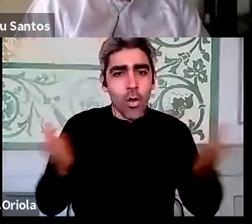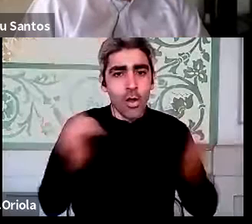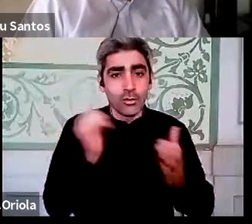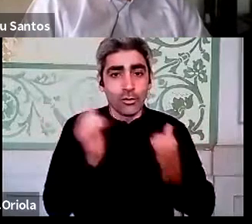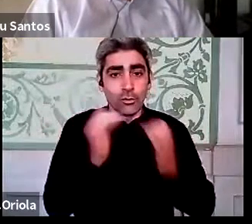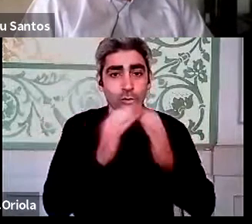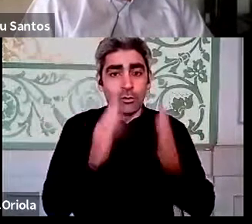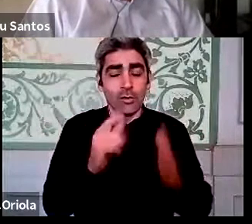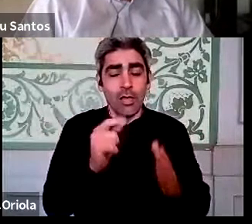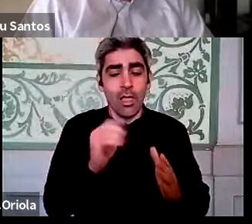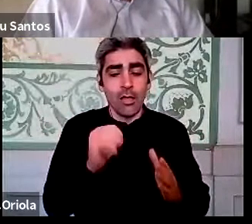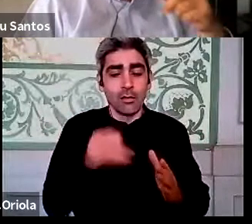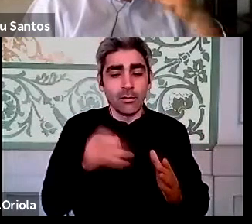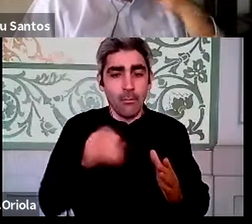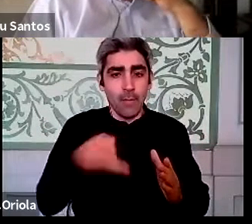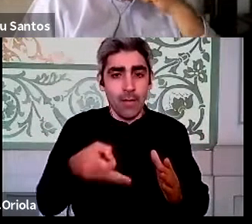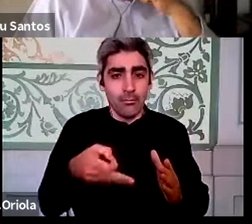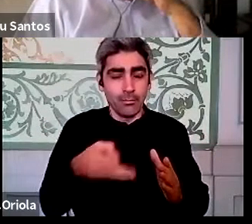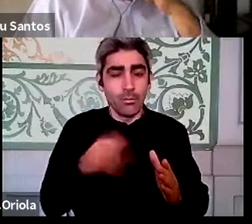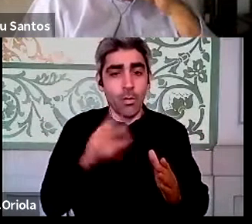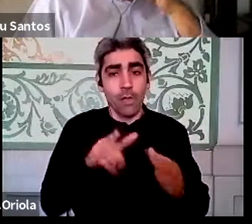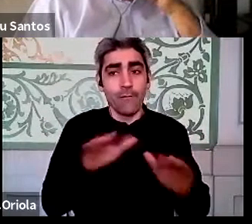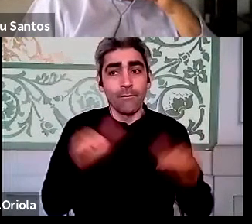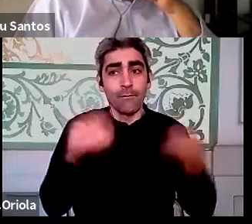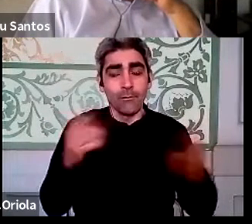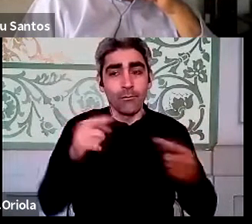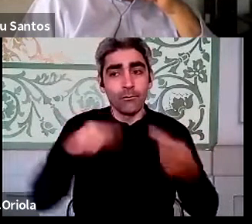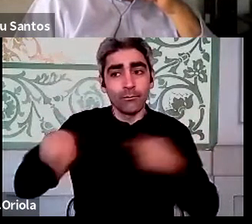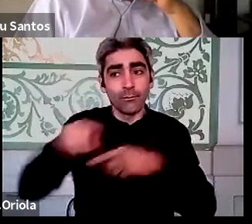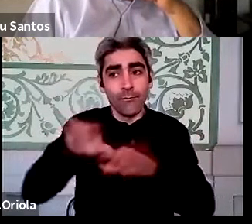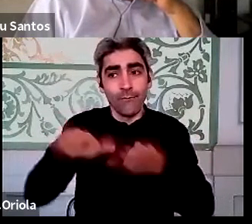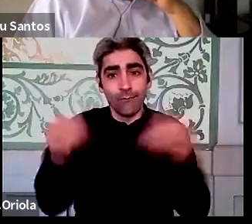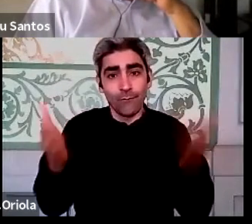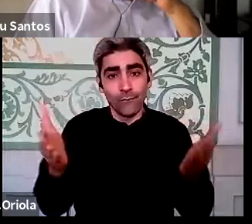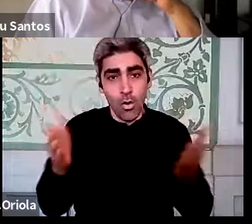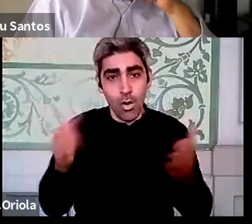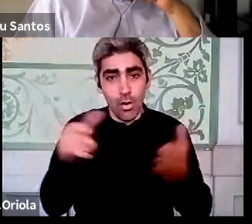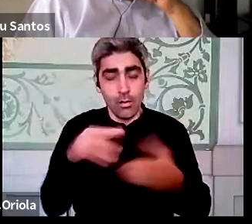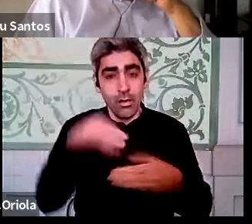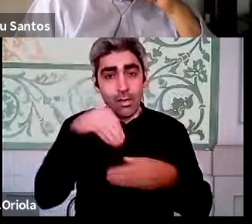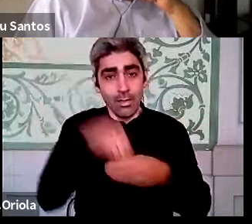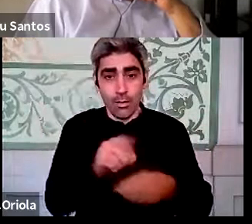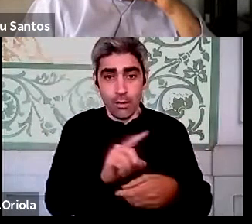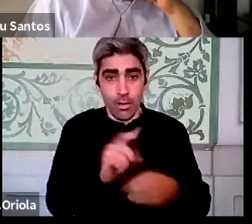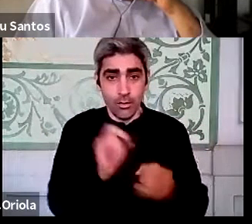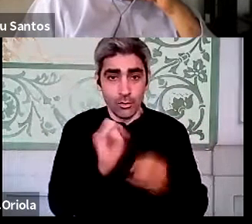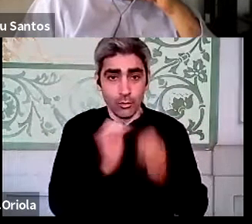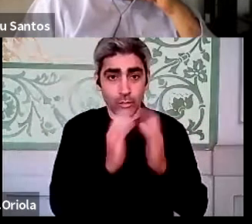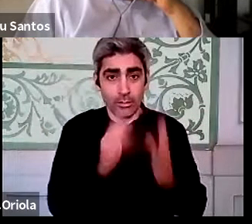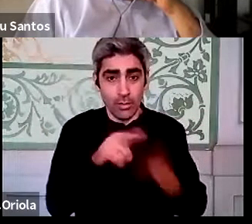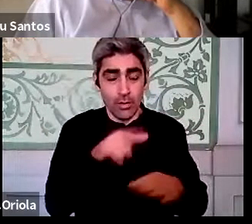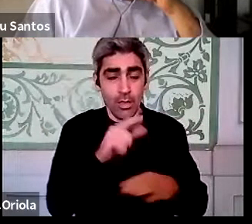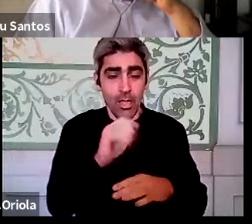ESPAP, ou seja, quanto mais este processo passa por fluxos exteriores à própria organização da ESPAP,